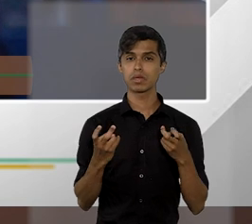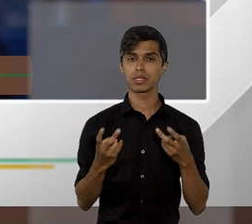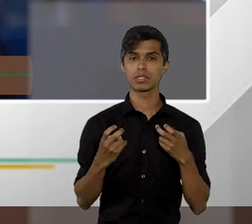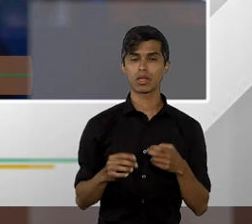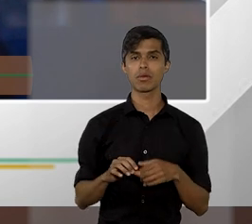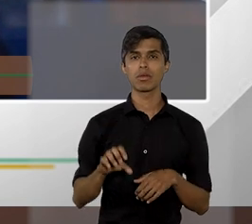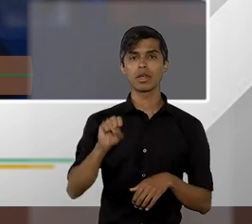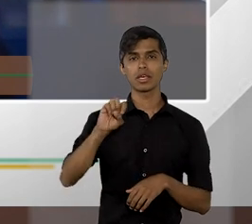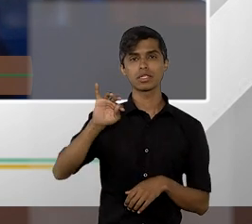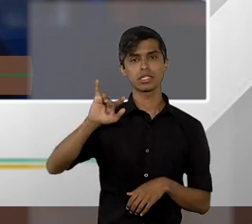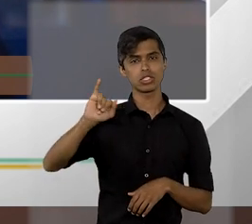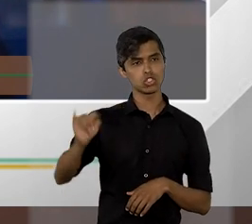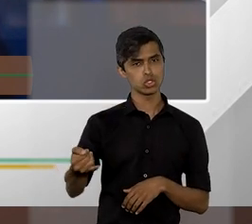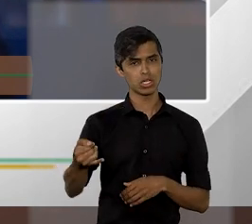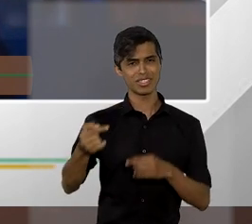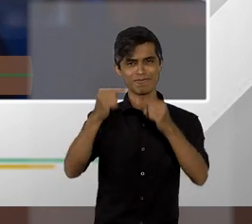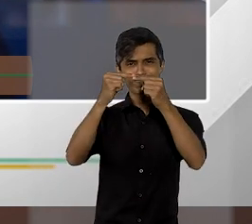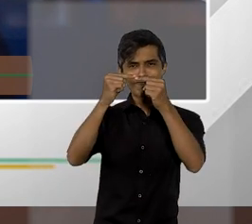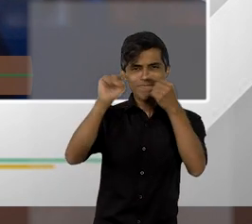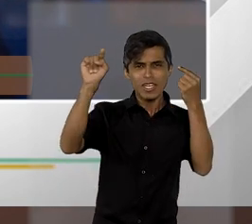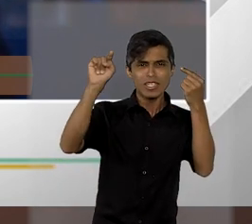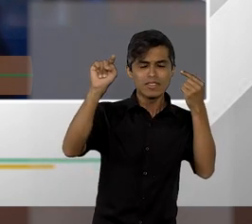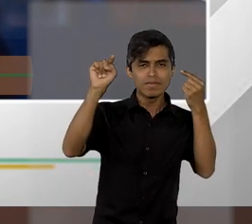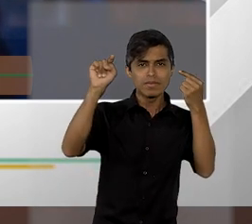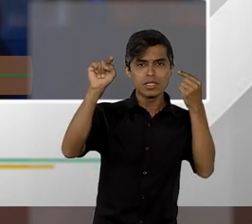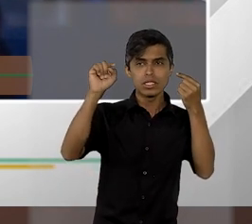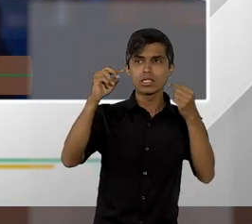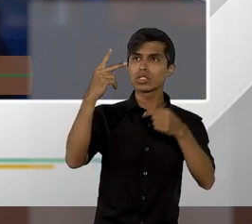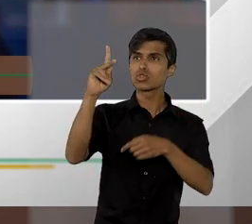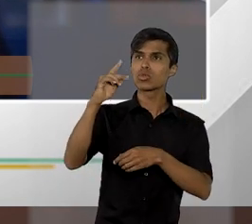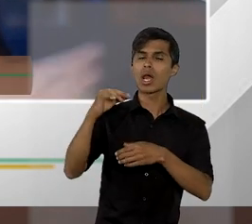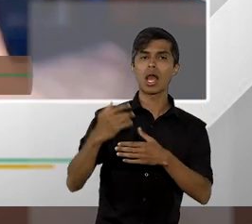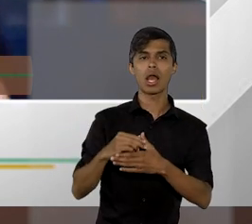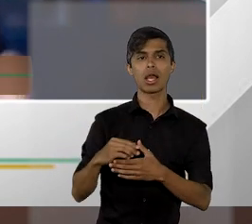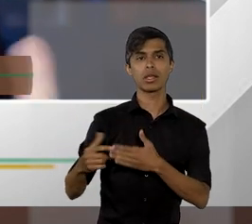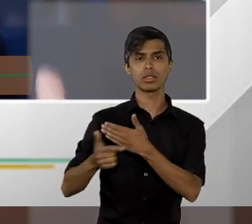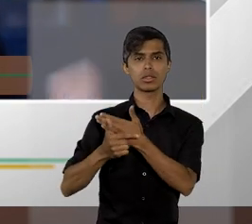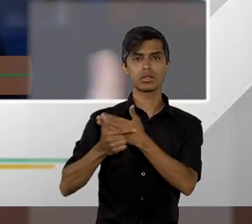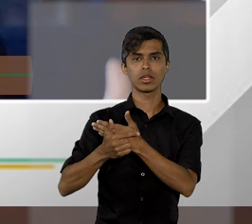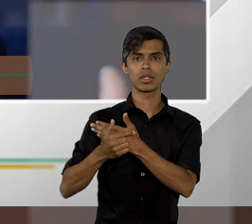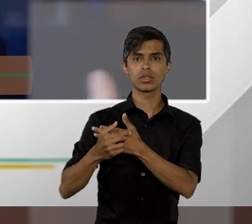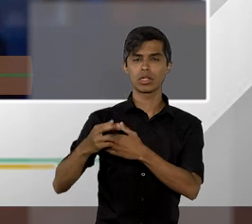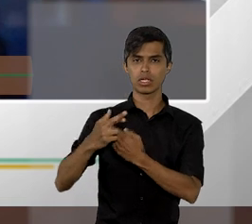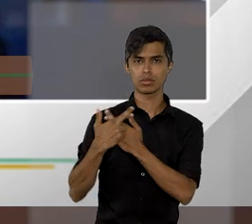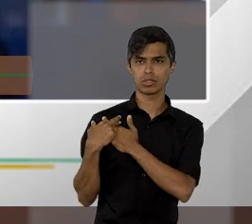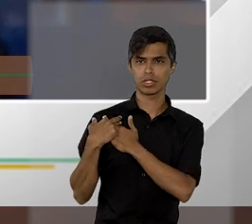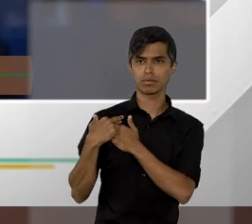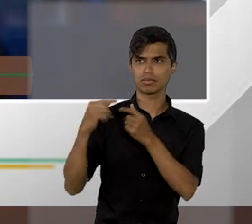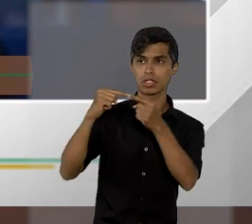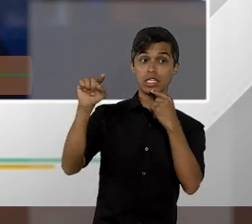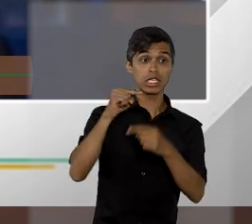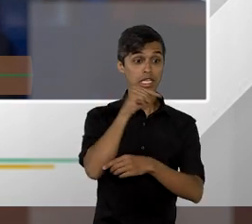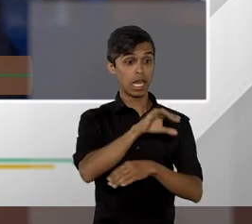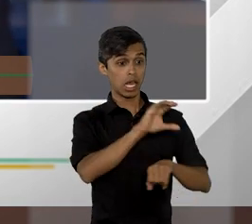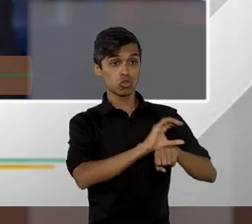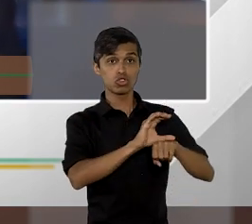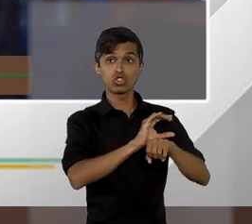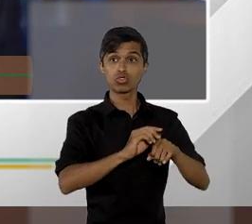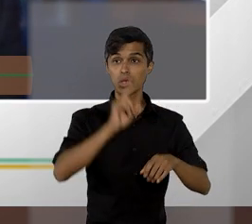do Superior Tribunal de Justiça diante da sua verdadeira vocação, vocação definida pela própria Constituição Federal.